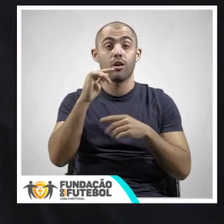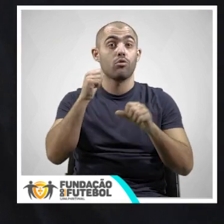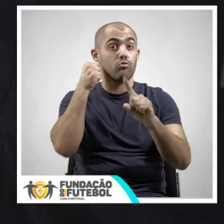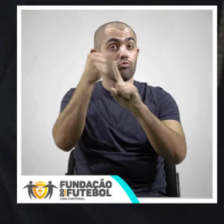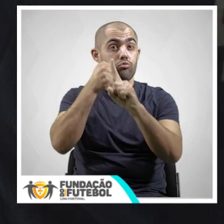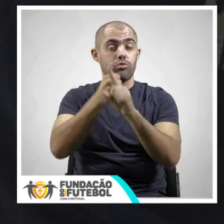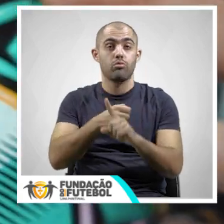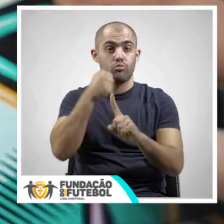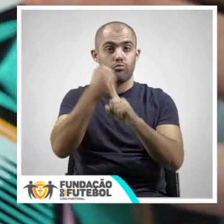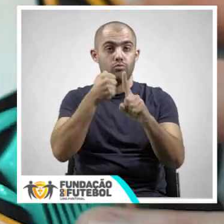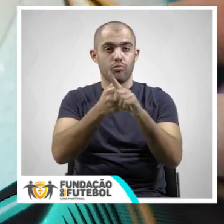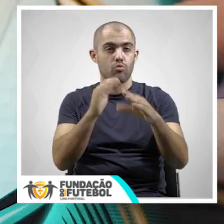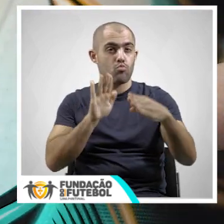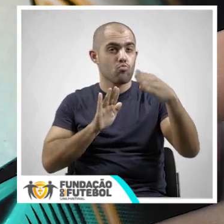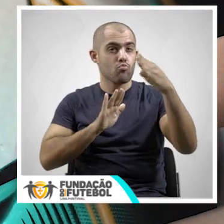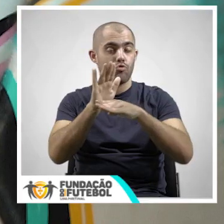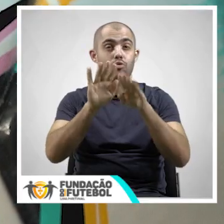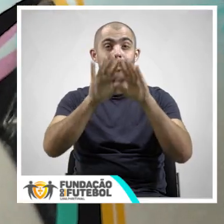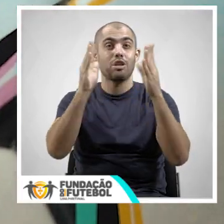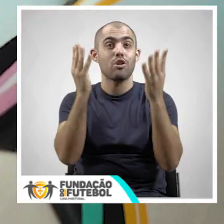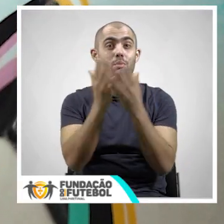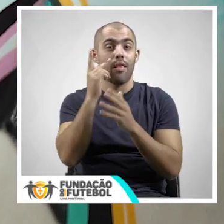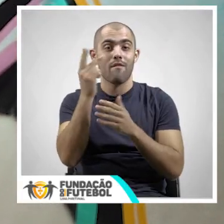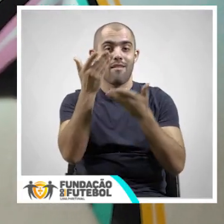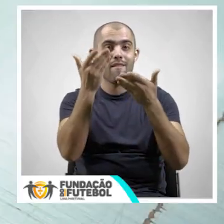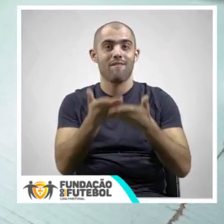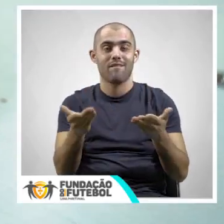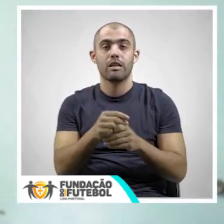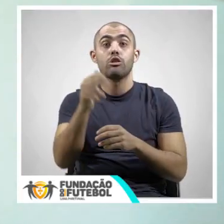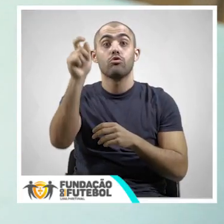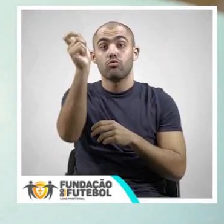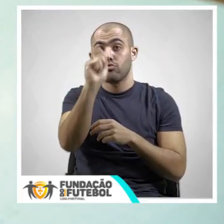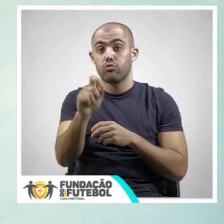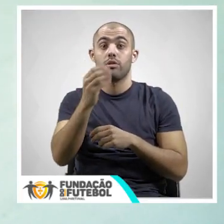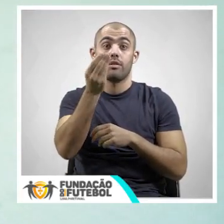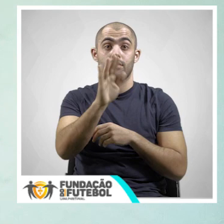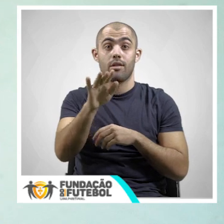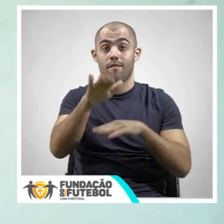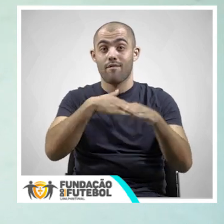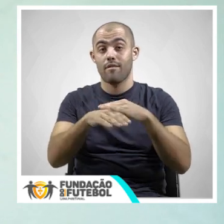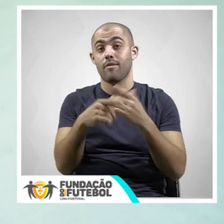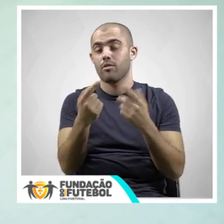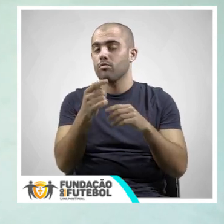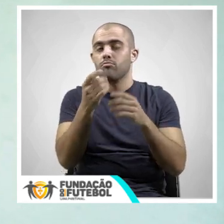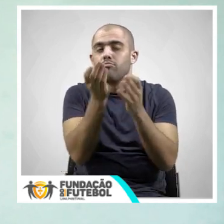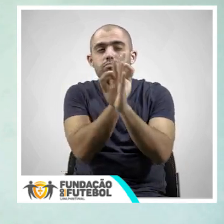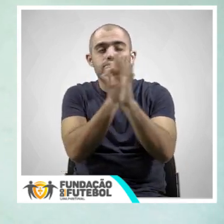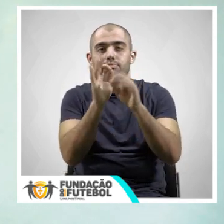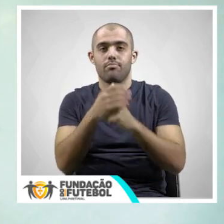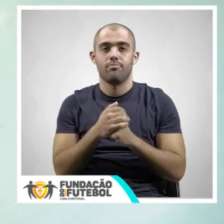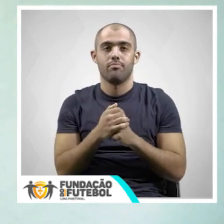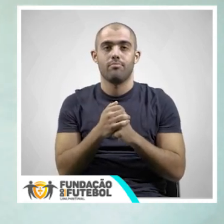Esse é o desafio. Desafio superado e a bola ganhou vida. Estes desenhos que estas crianças fizeram são os geniais.